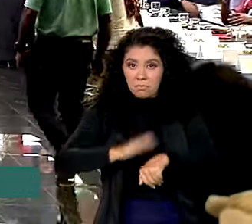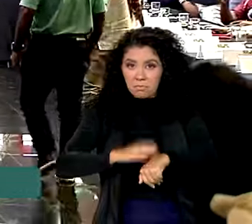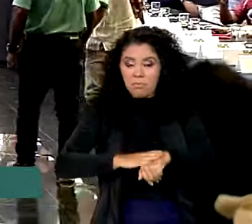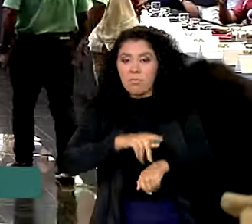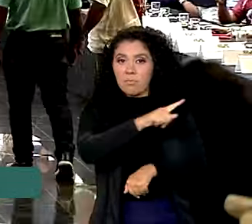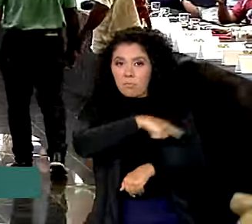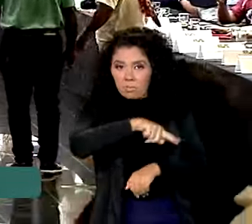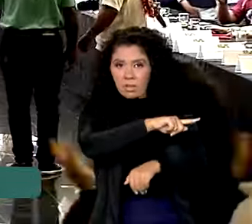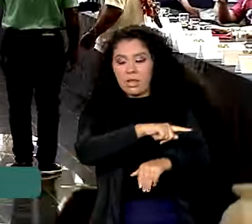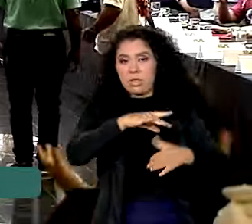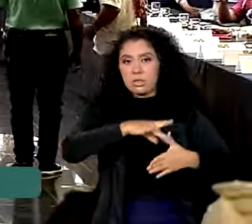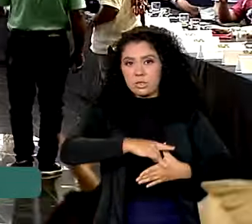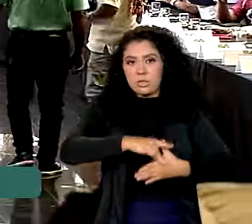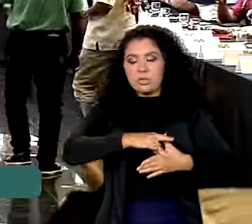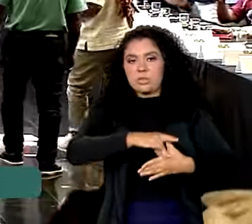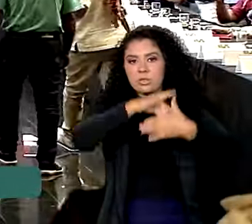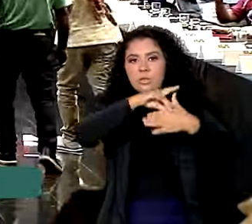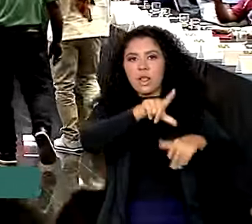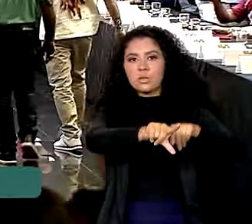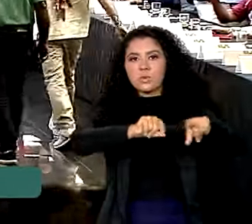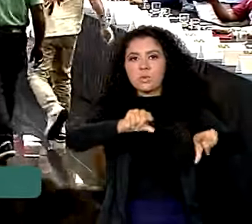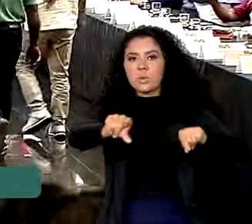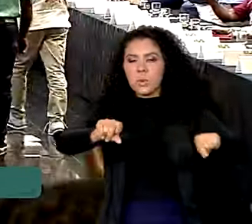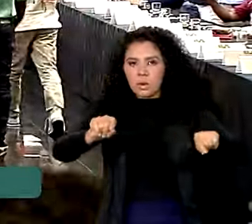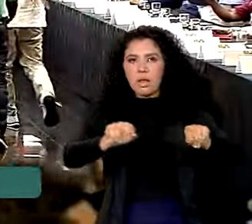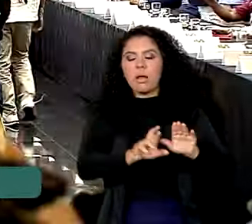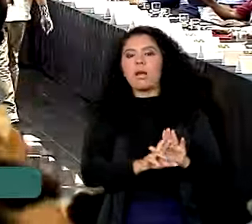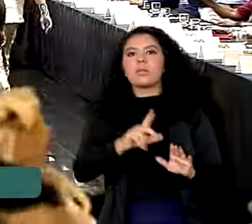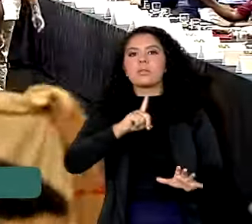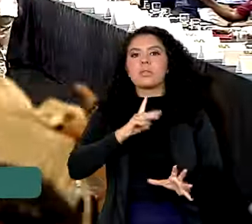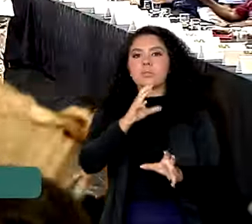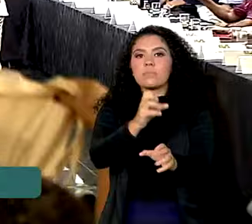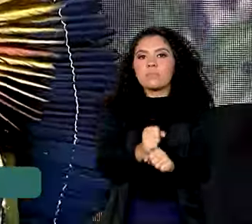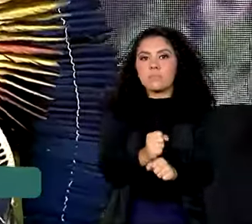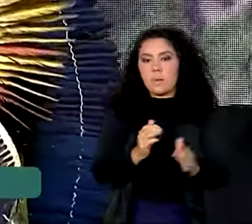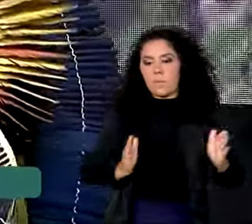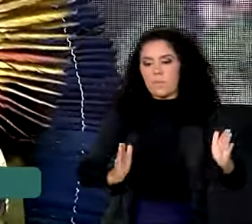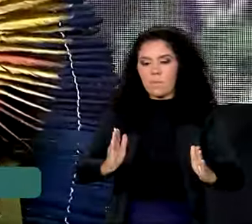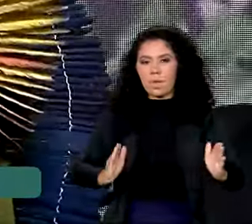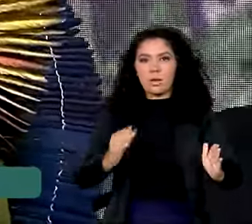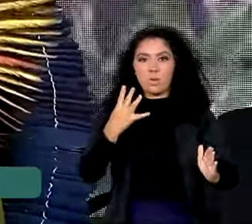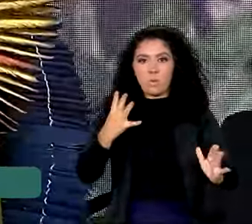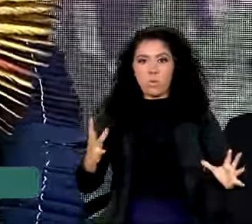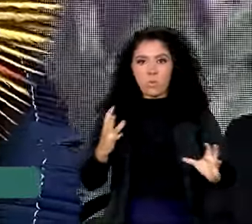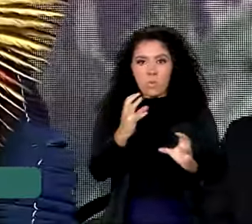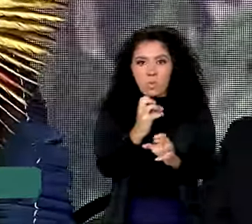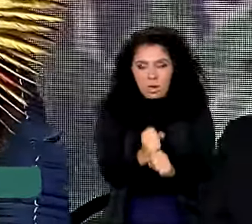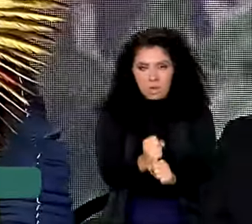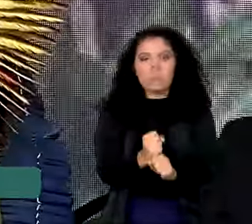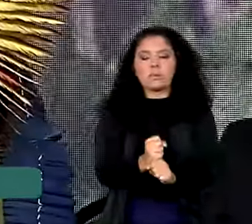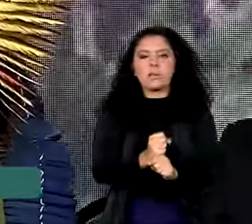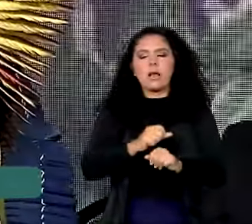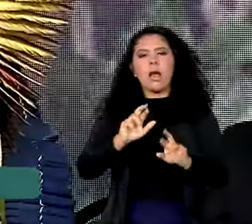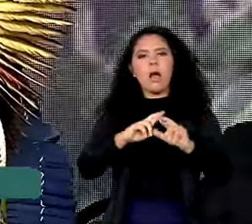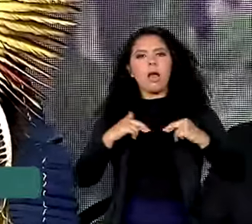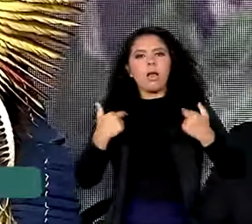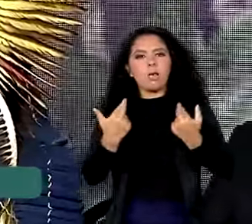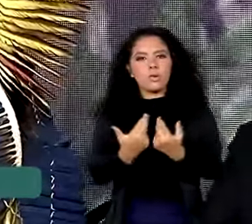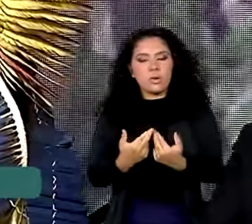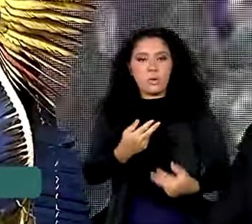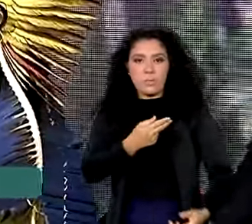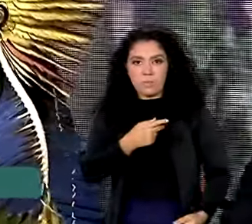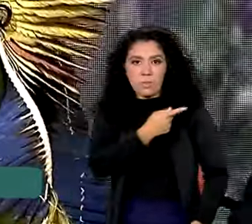elegeram seus 30 conselheiros. O mandato será de 4 anos. Durante a reunião do Conselho, o presidente Lula